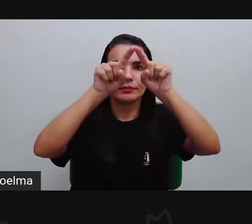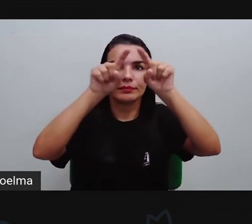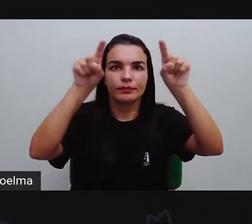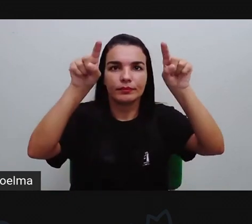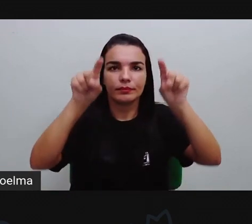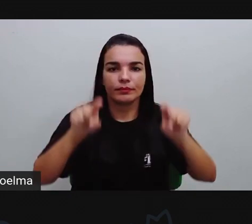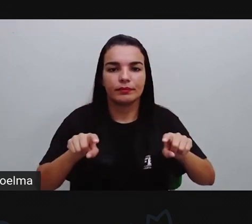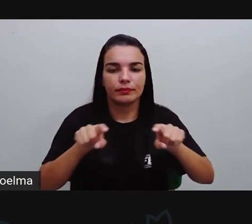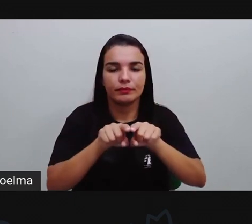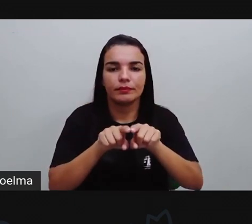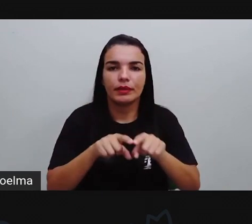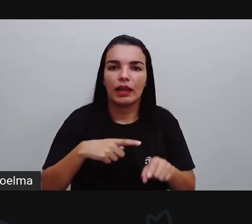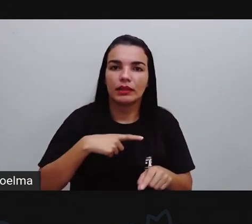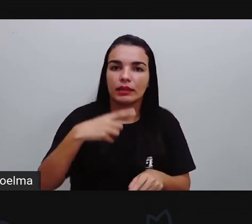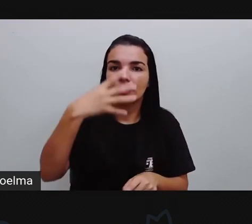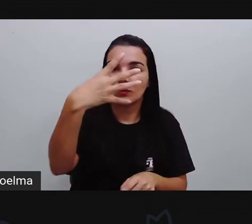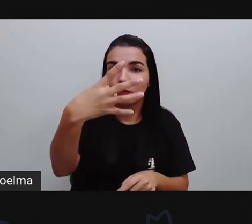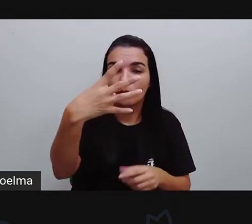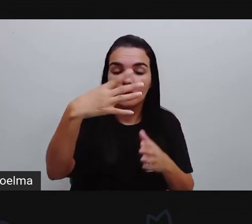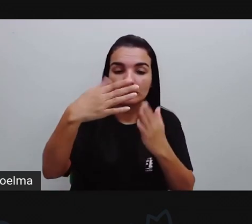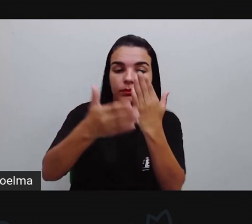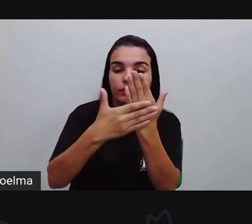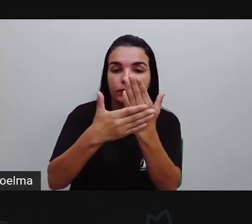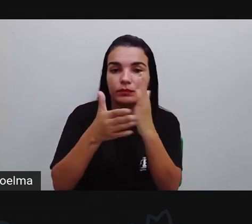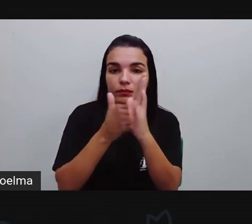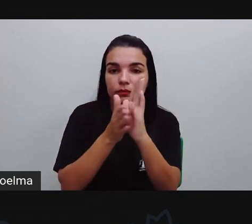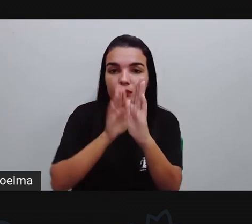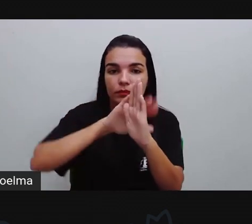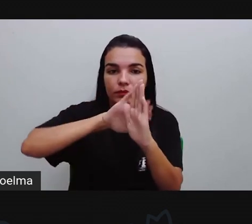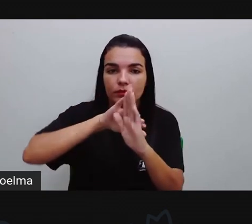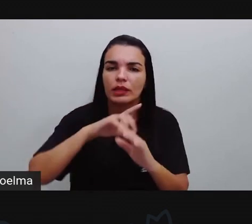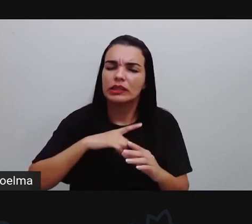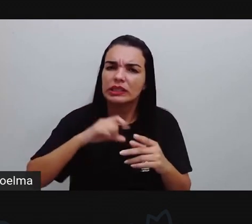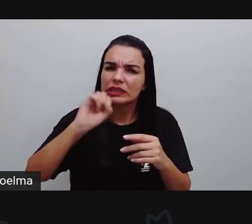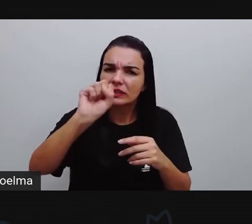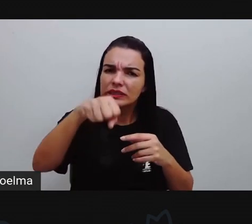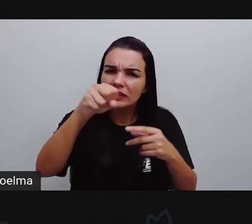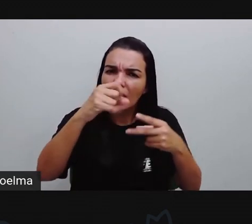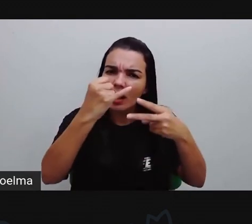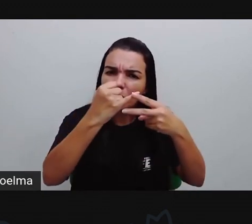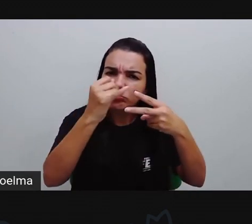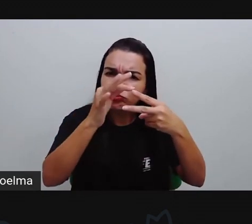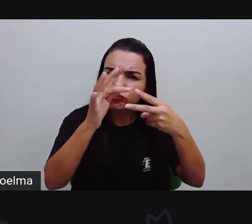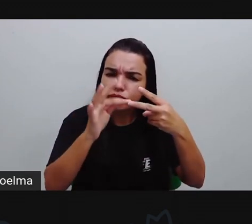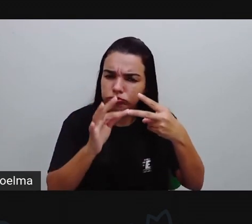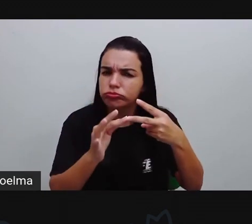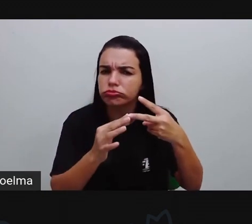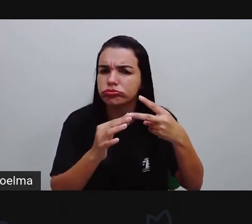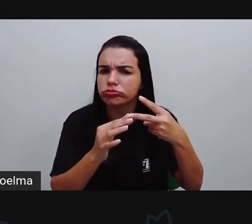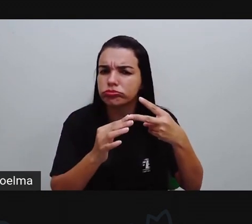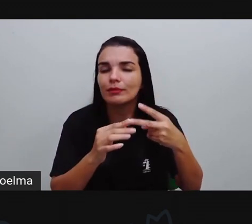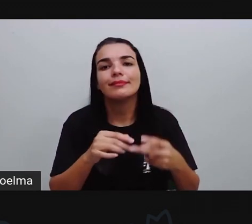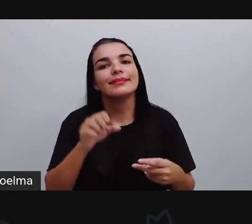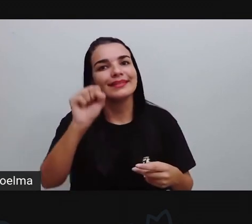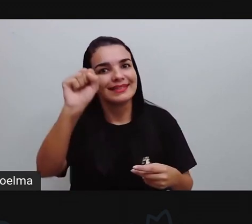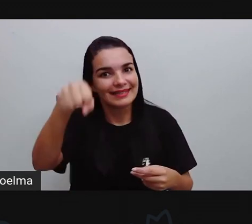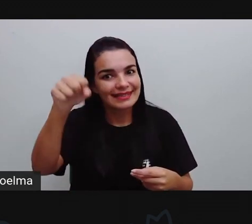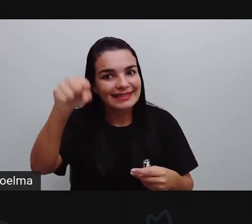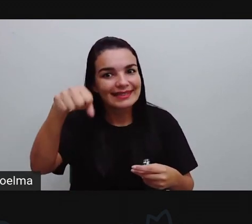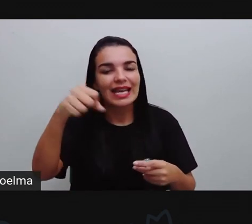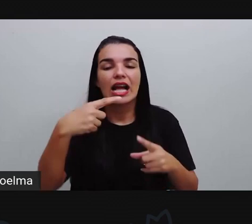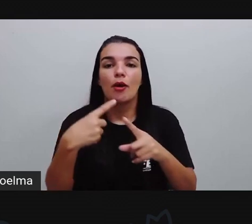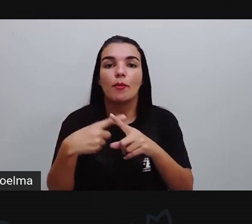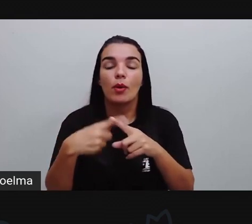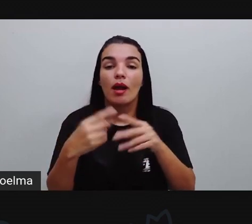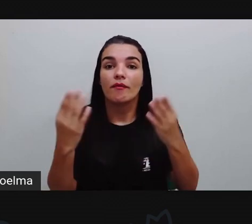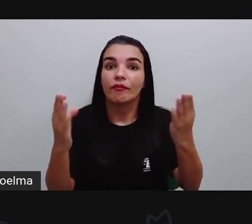por quatro lados. É considerado um polígono esse formato da plaquinha? Lembra aqui um polígono? Sim, por quê? Porque